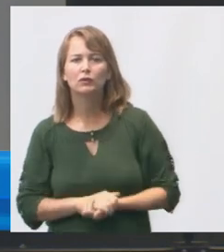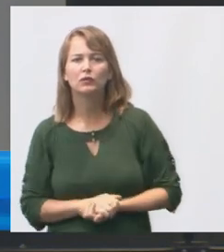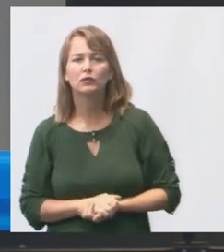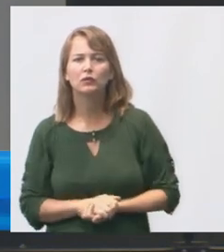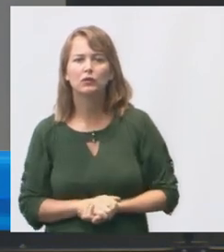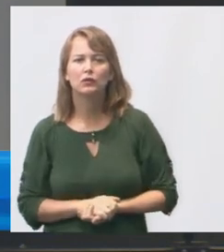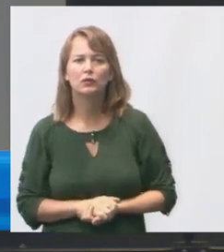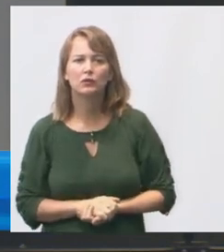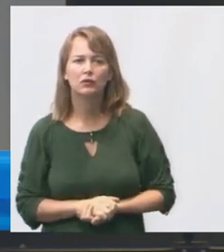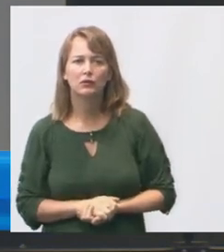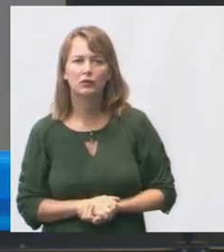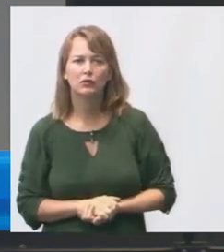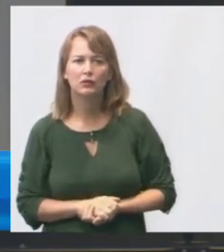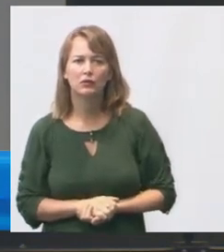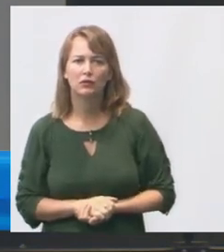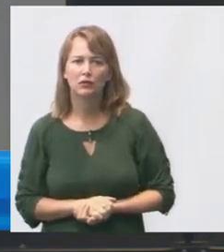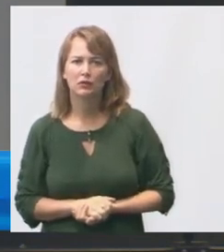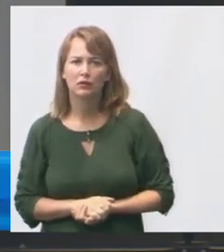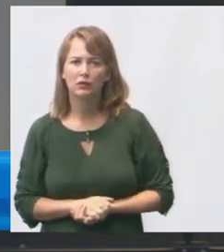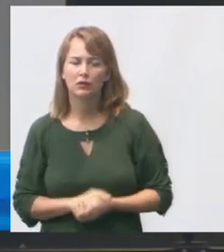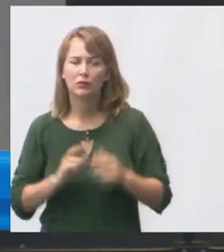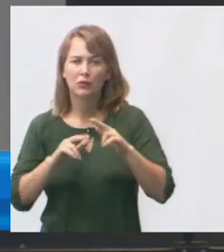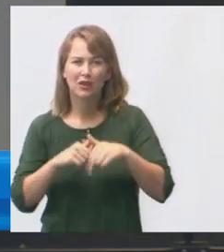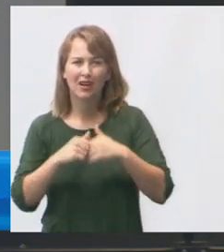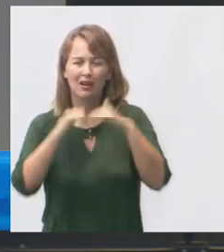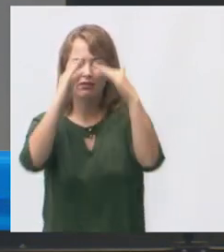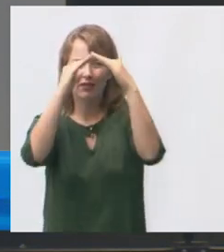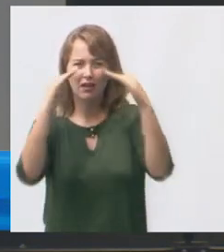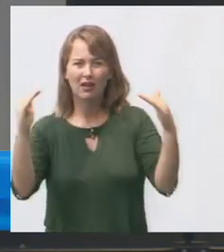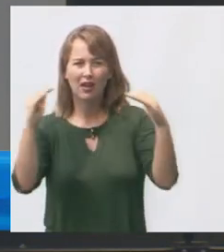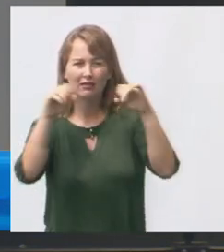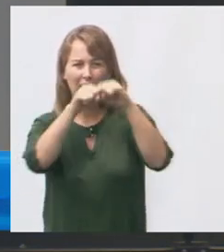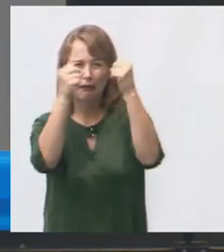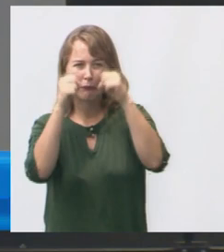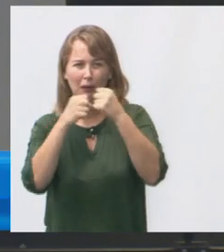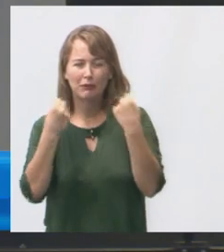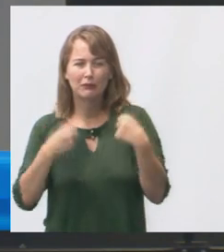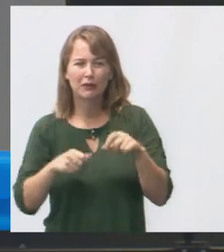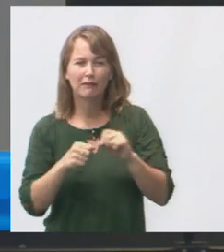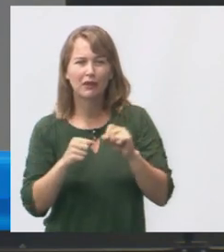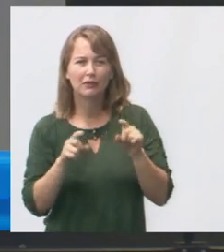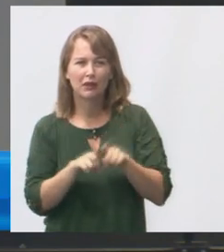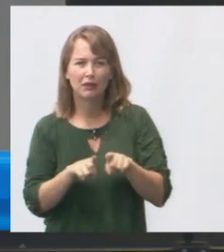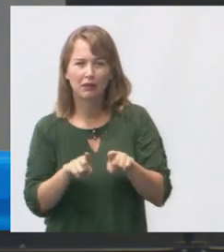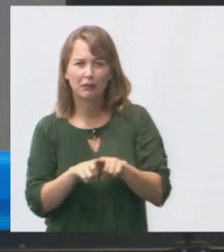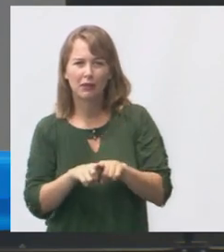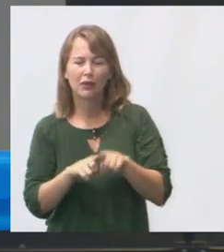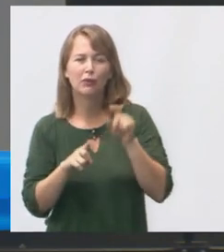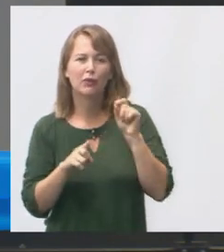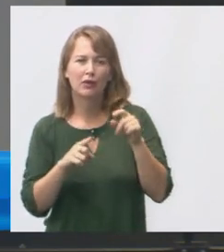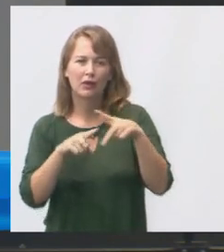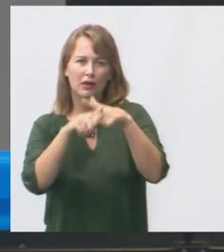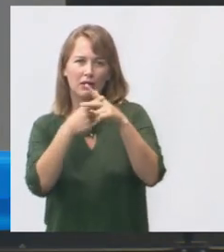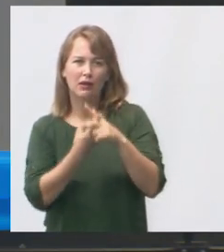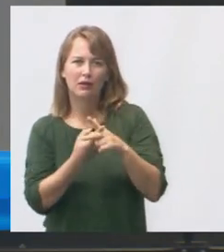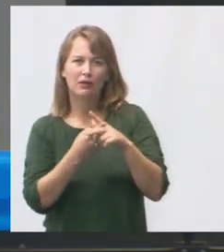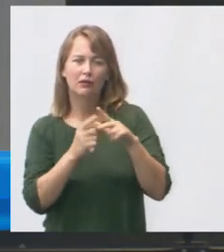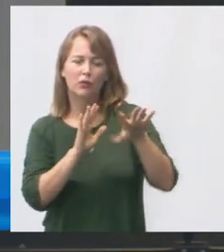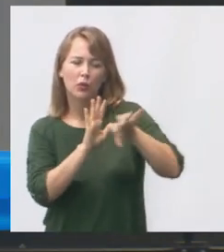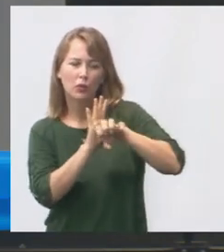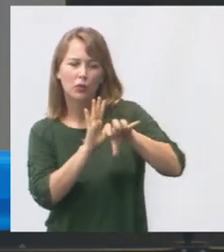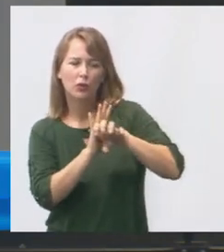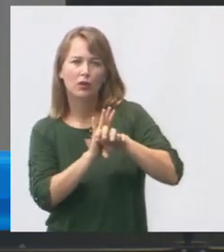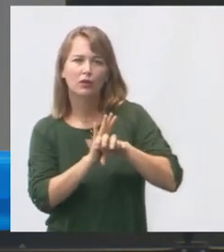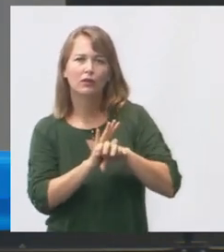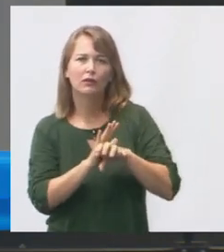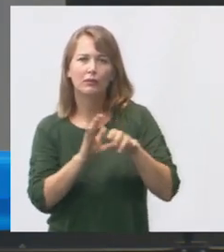emassamento e pintura devido ao telhado está todo arrebentado precisa fazer depois uma correção de todas as infiltrações primeiro